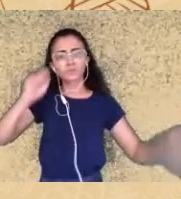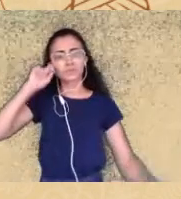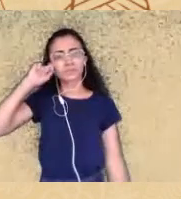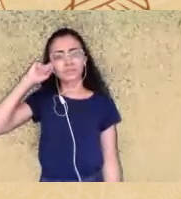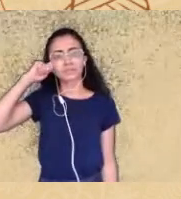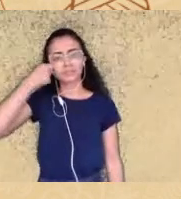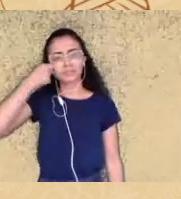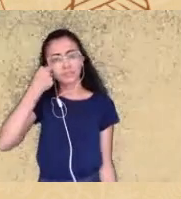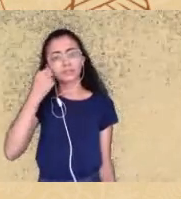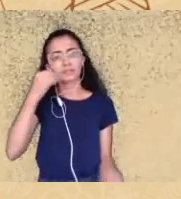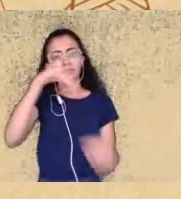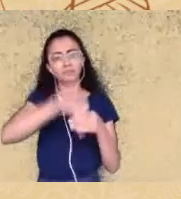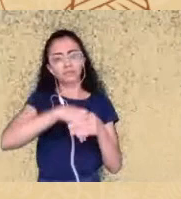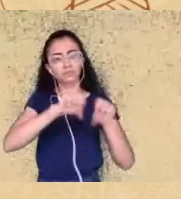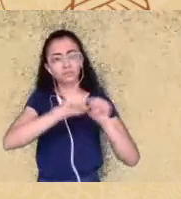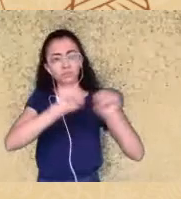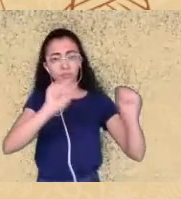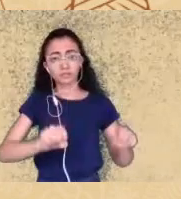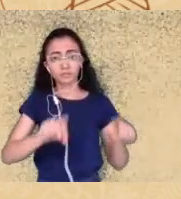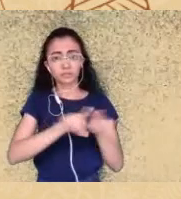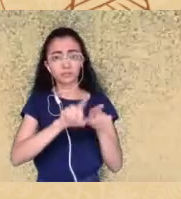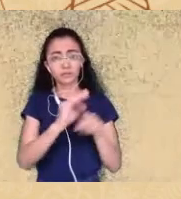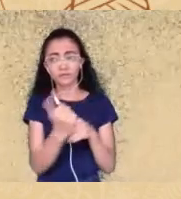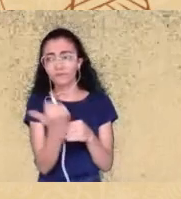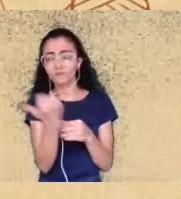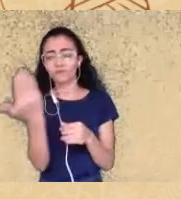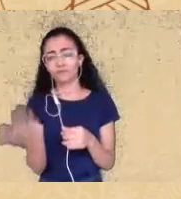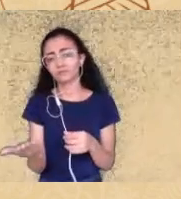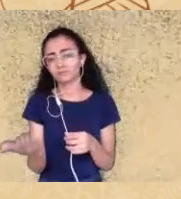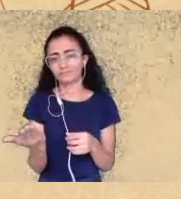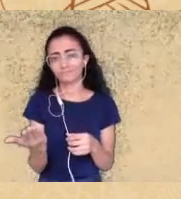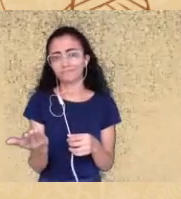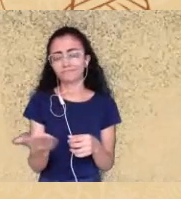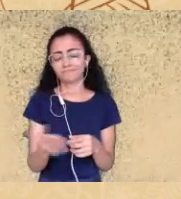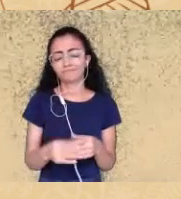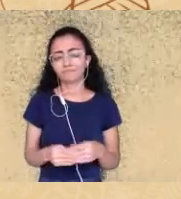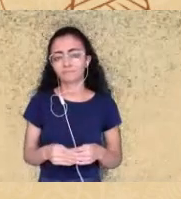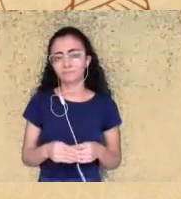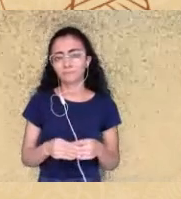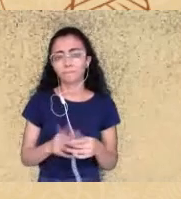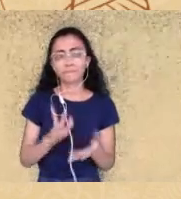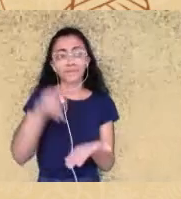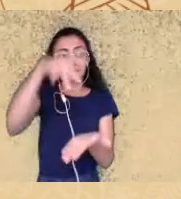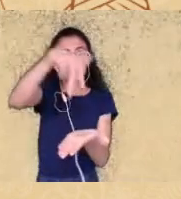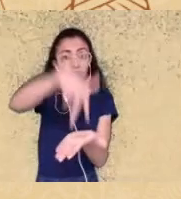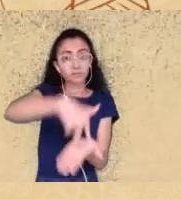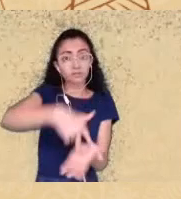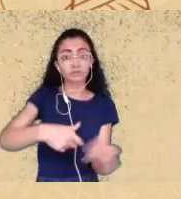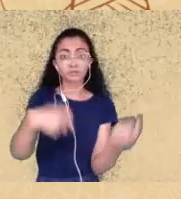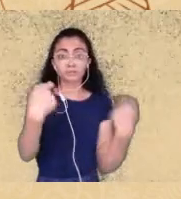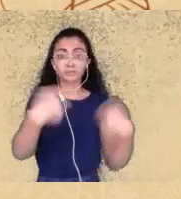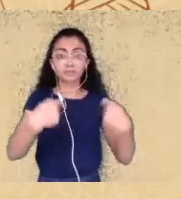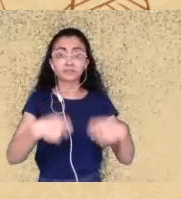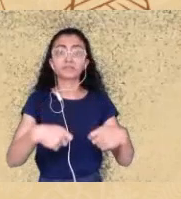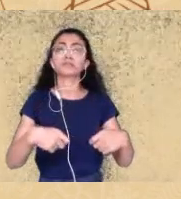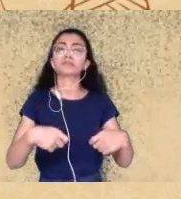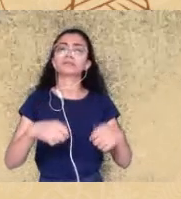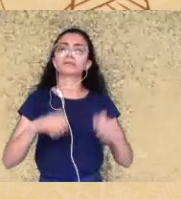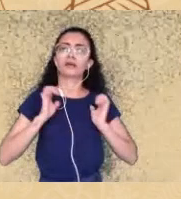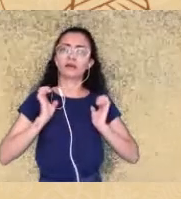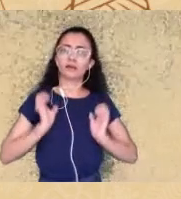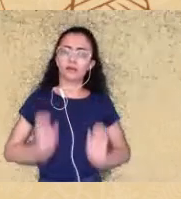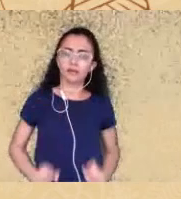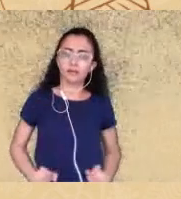sistema e para fora para essa essa posição que é necessária que é ética e é necessária ser